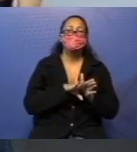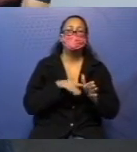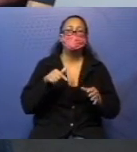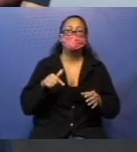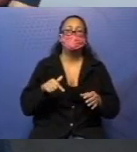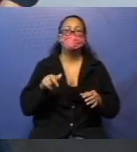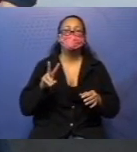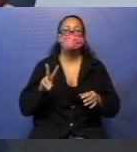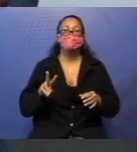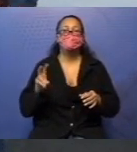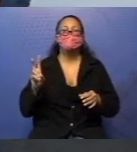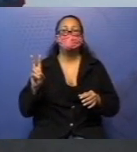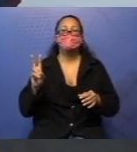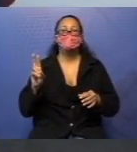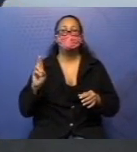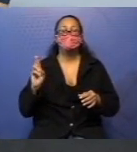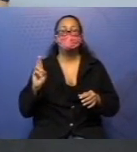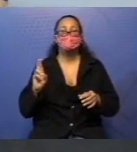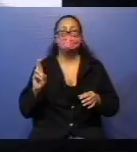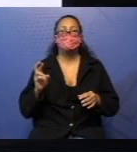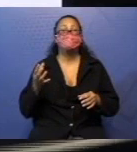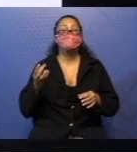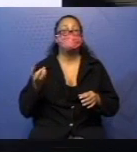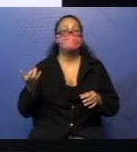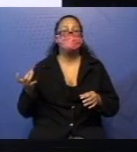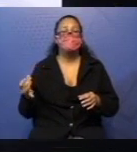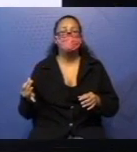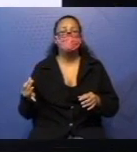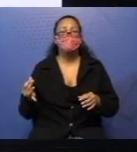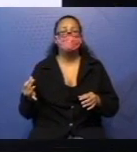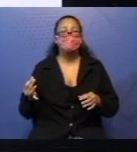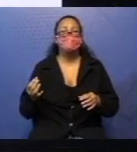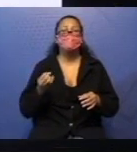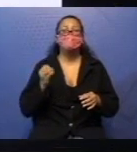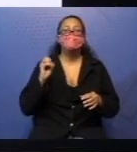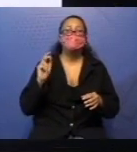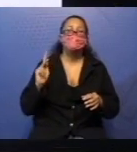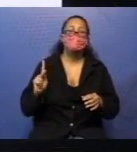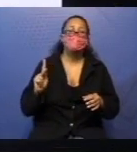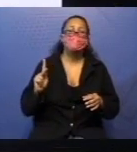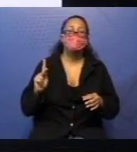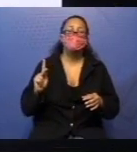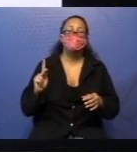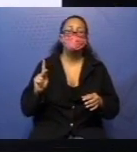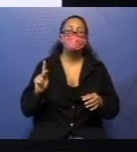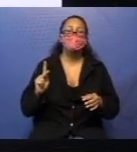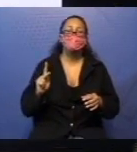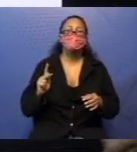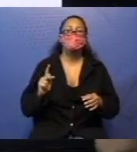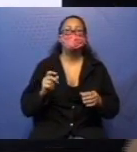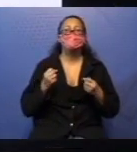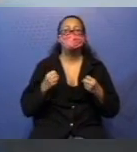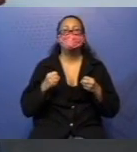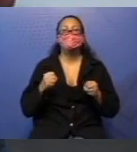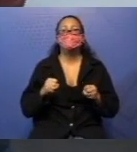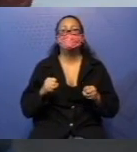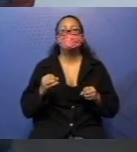Conta, viu pessoal? Não adianta pôr um xizinho aqui sem conta. Viu, meus alunos?